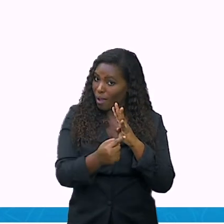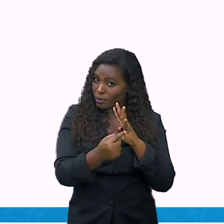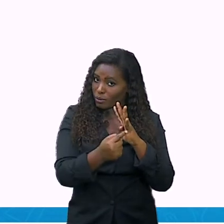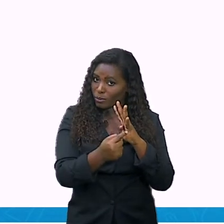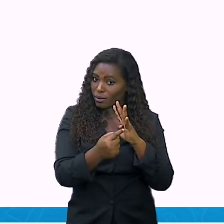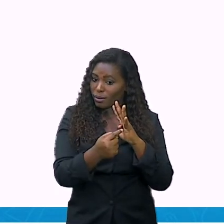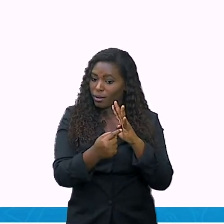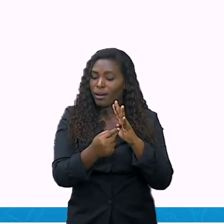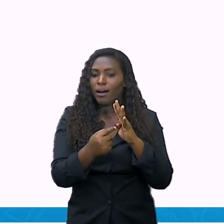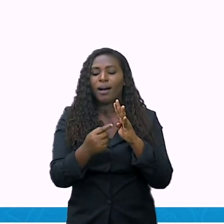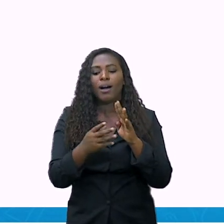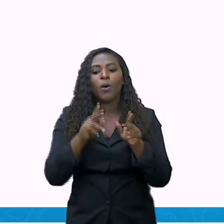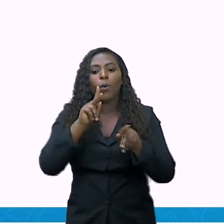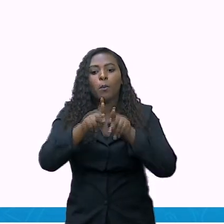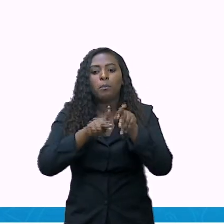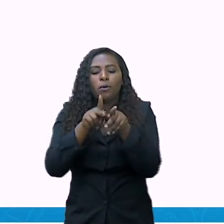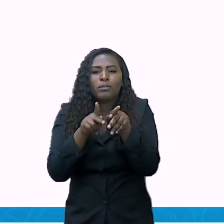fazer.